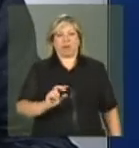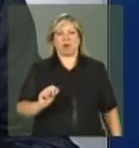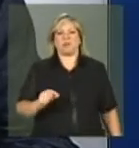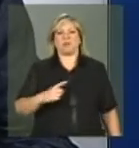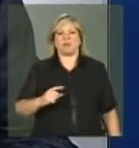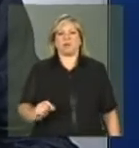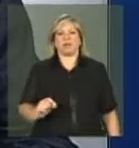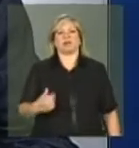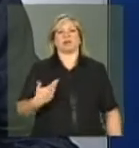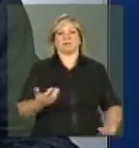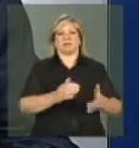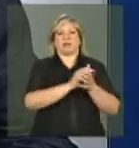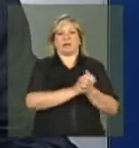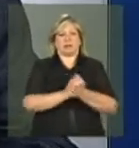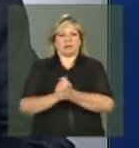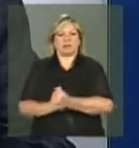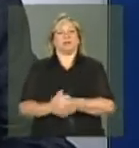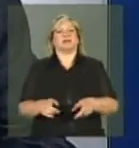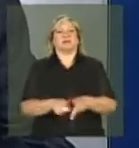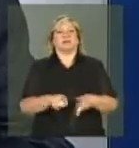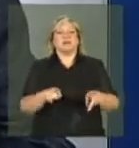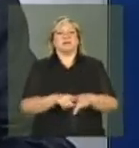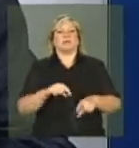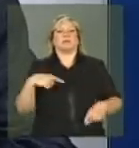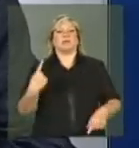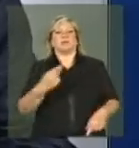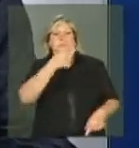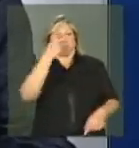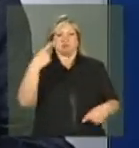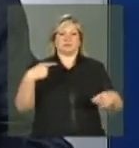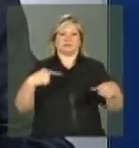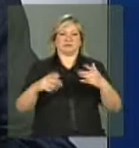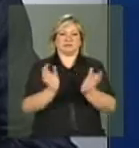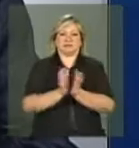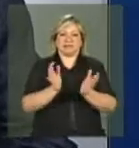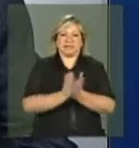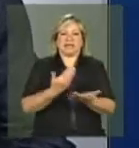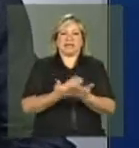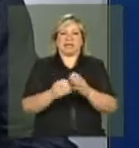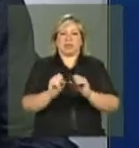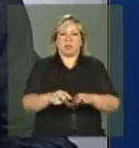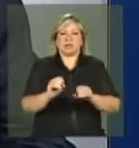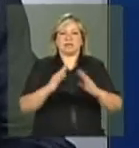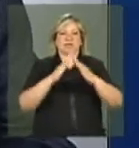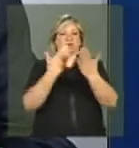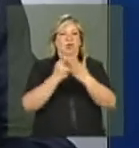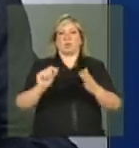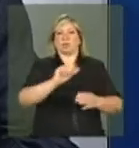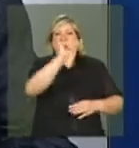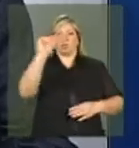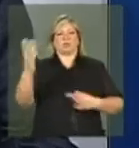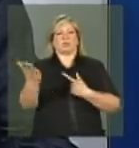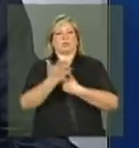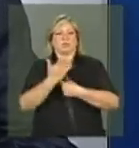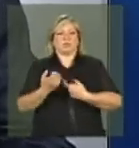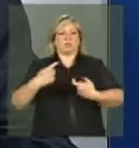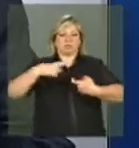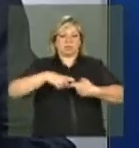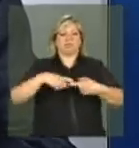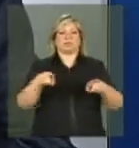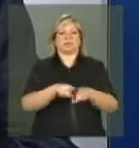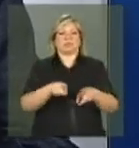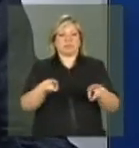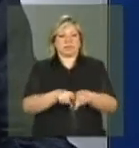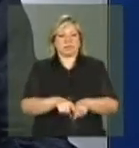municipais e estaduais da educação, nossos grandes parceiros nessa empreitada das condicionalidades, gestores municipais e estaduais da